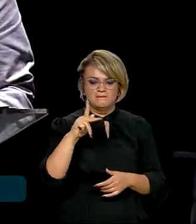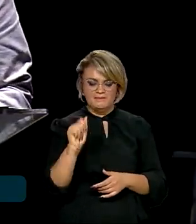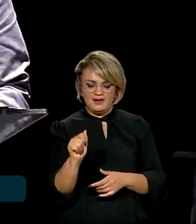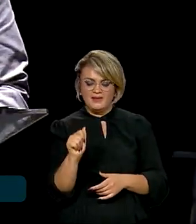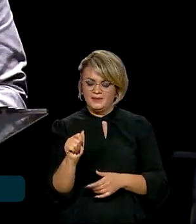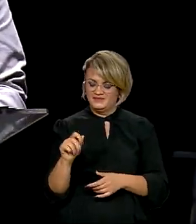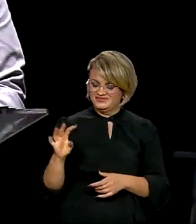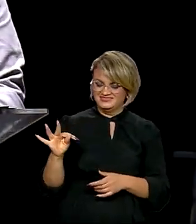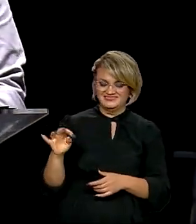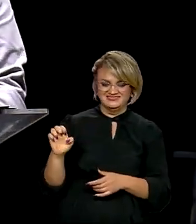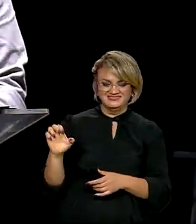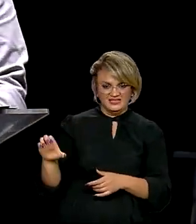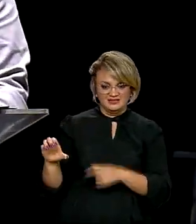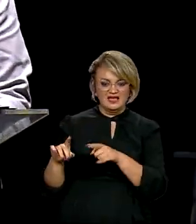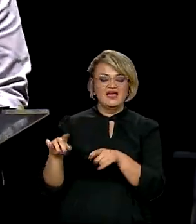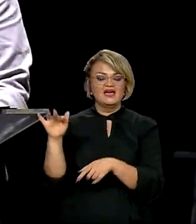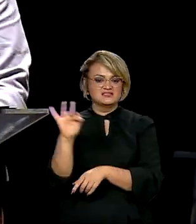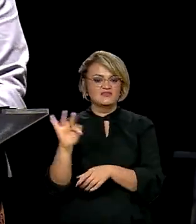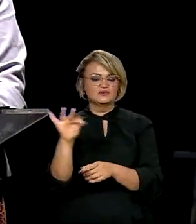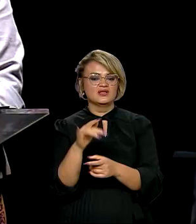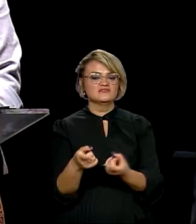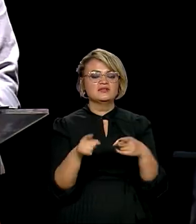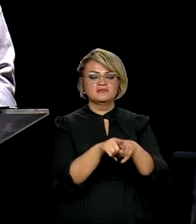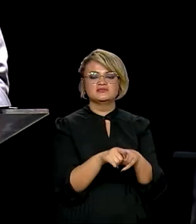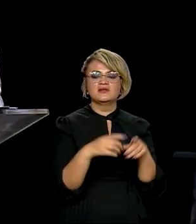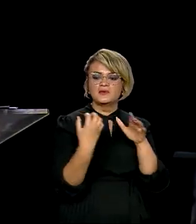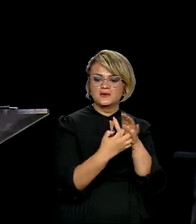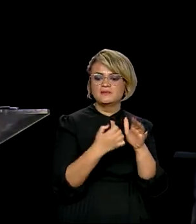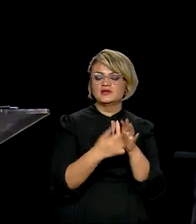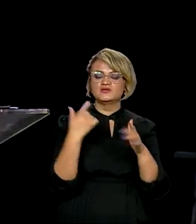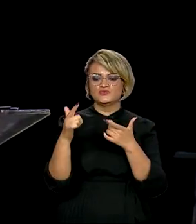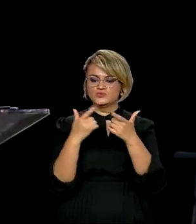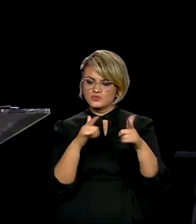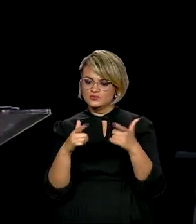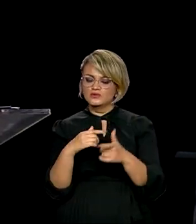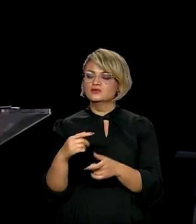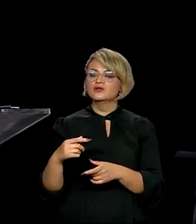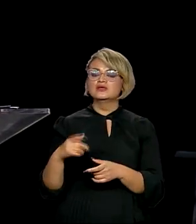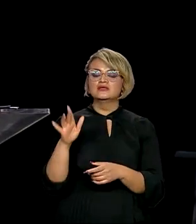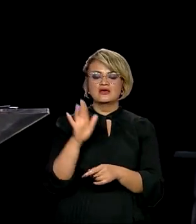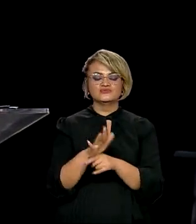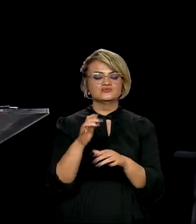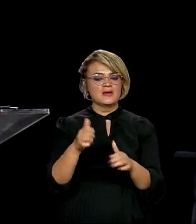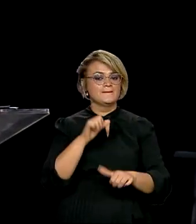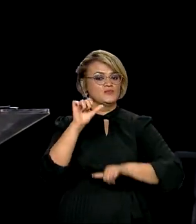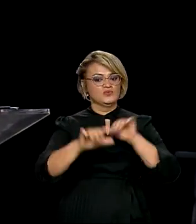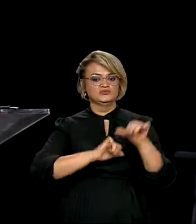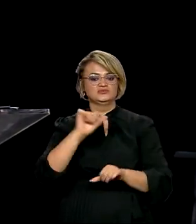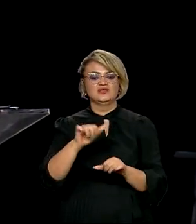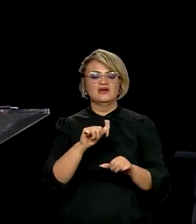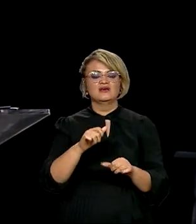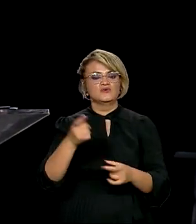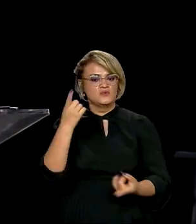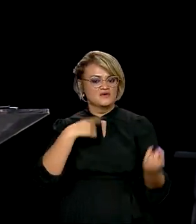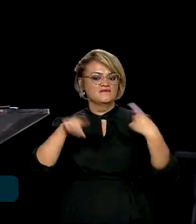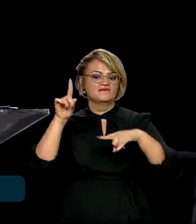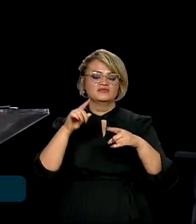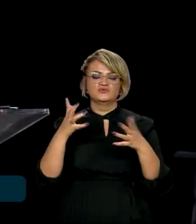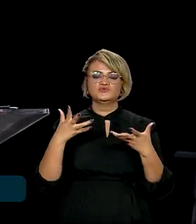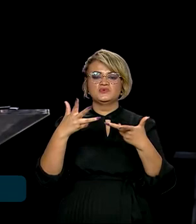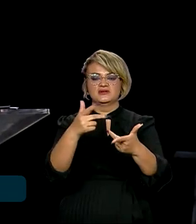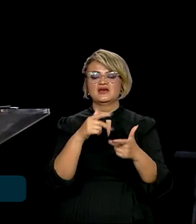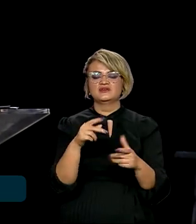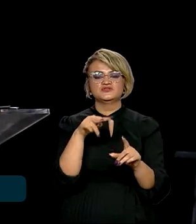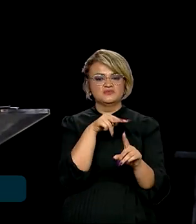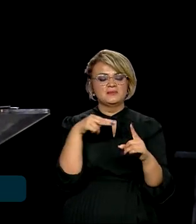faculdade associada a empresas de base tecnológica, vai mudar e vai dar outro salto de qualidade para